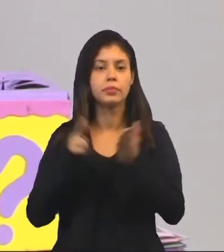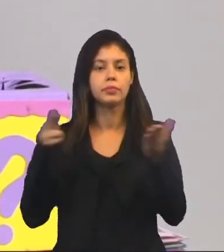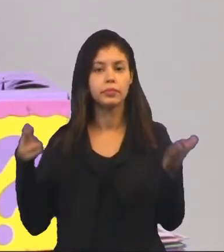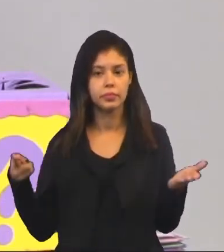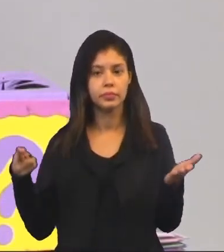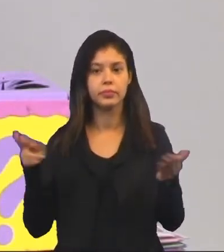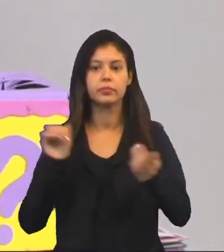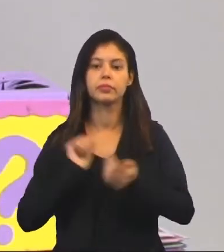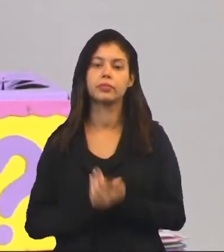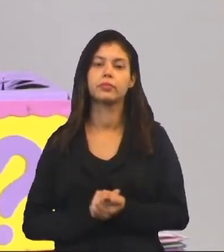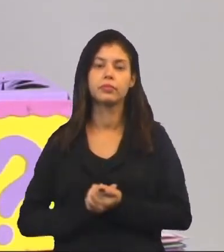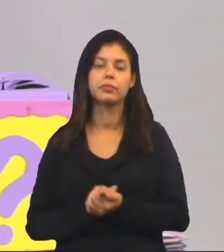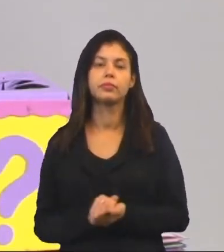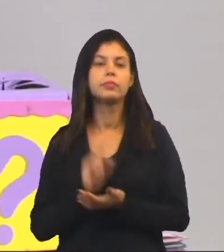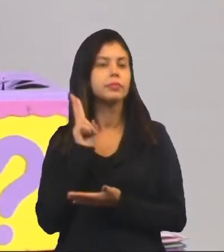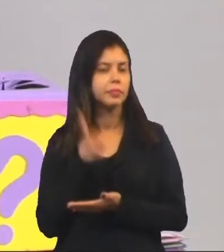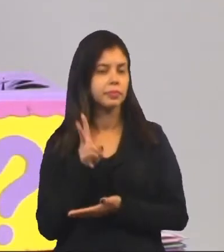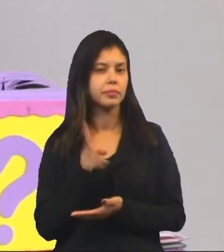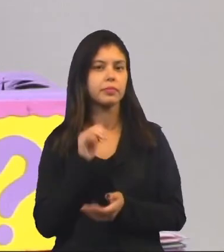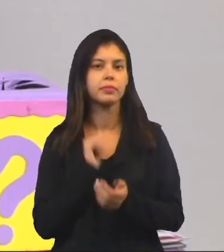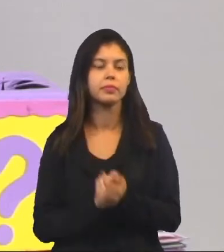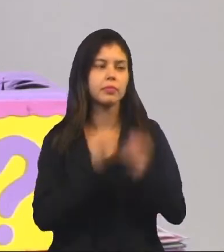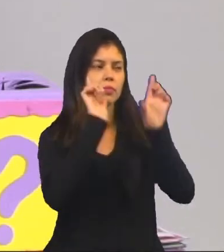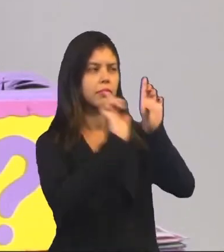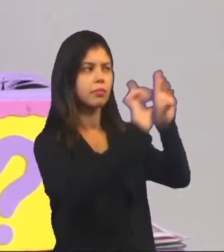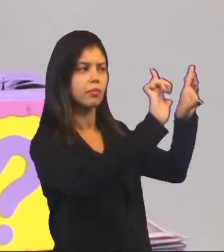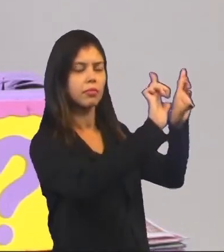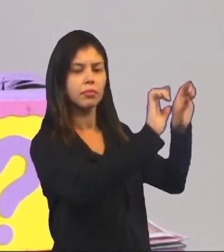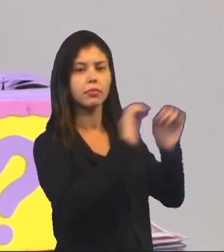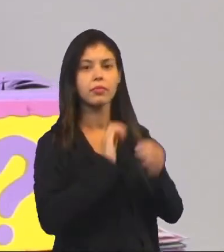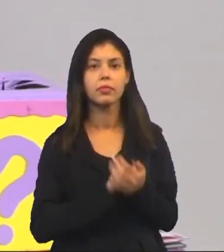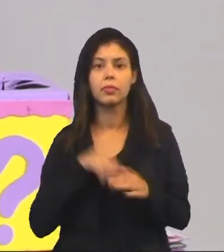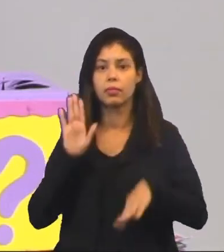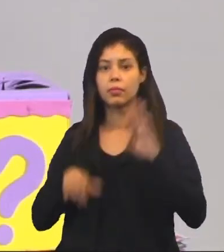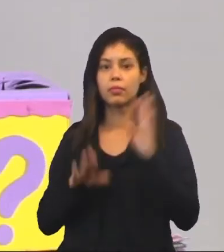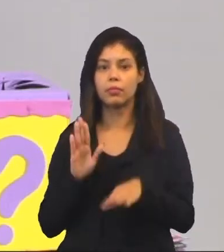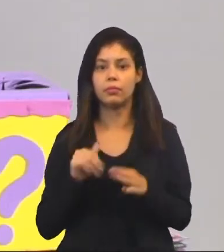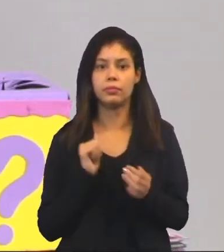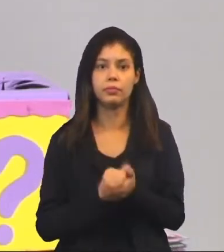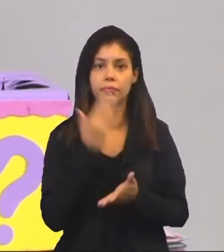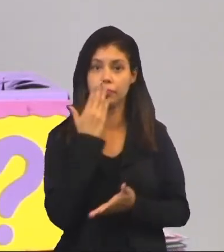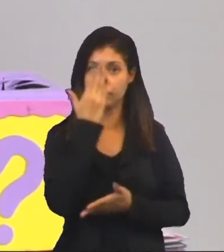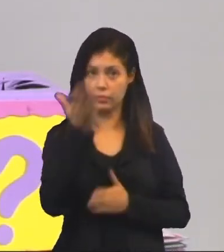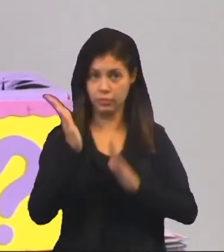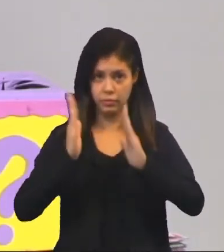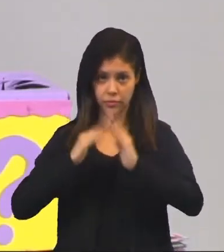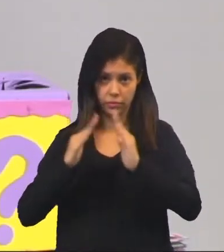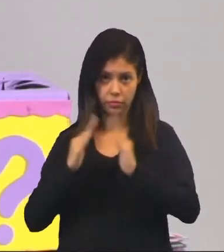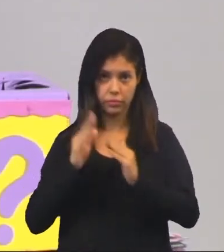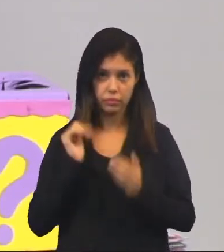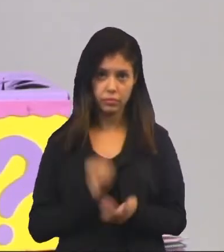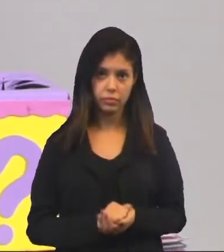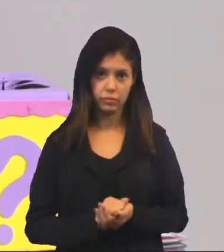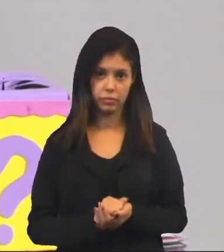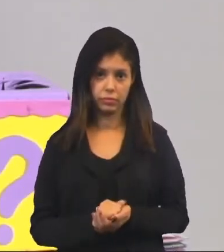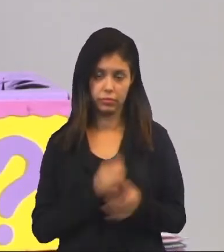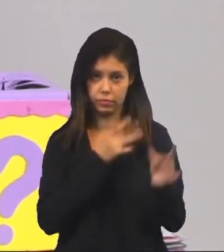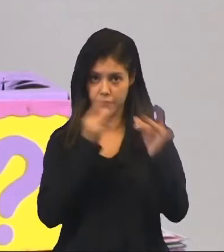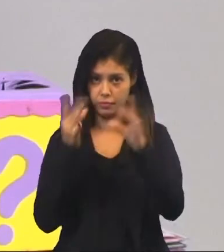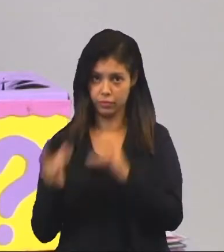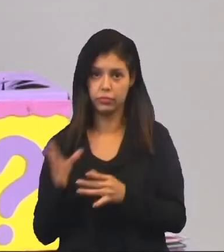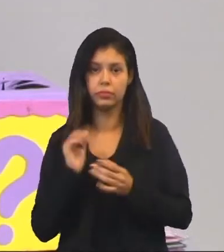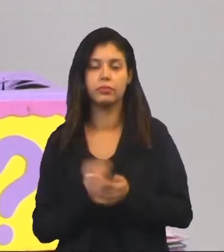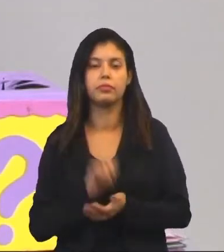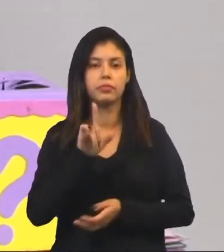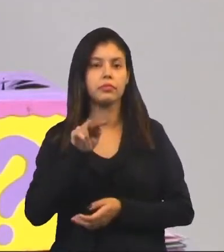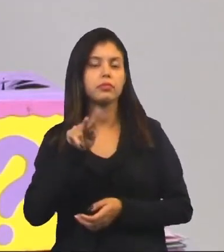nas revistas. Não é mesmo? Em alt-doss. Às vezes, tem plaquinha na frente da casa. Não é mesmo? Vende-se,